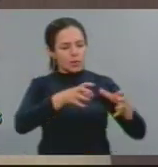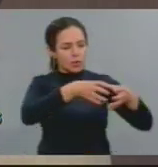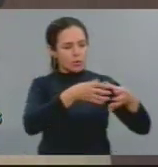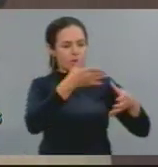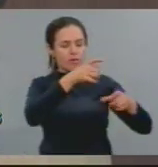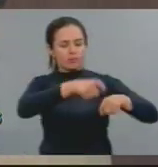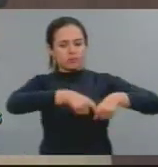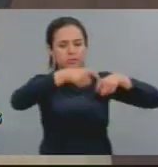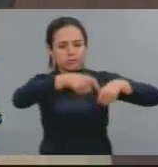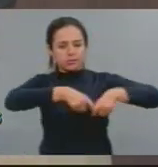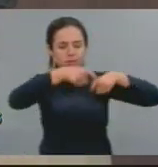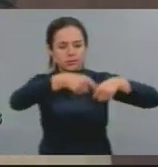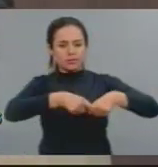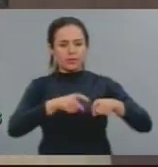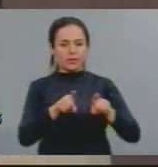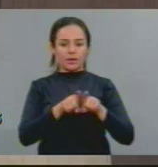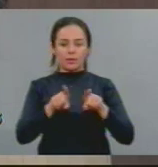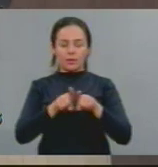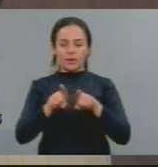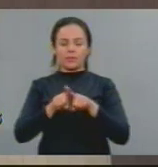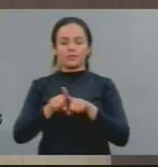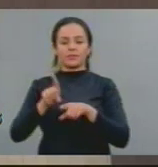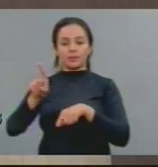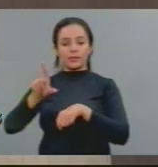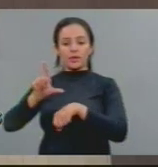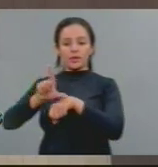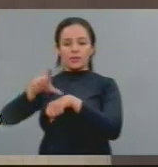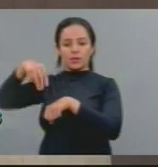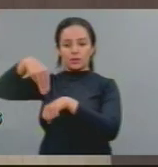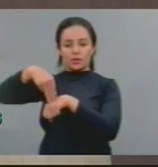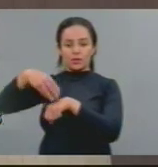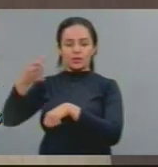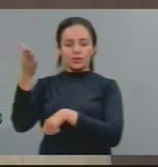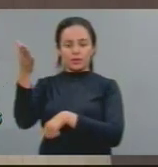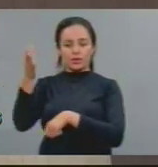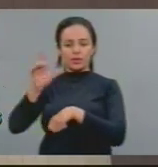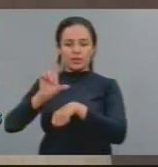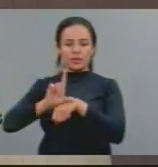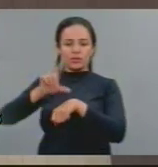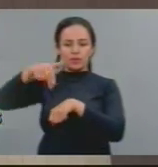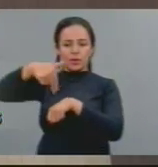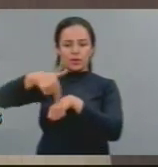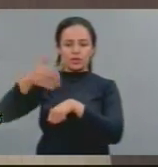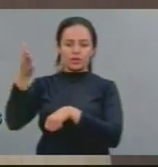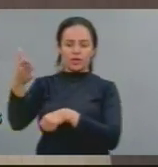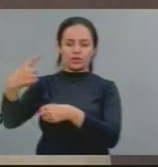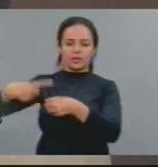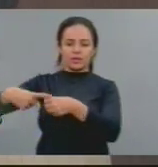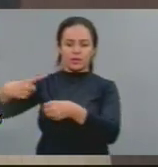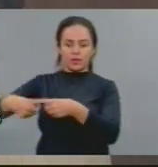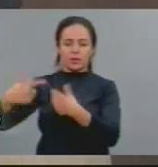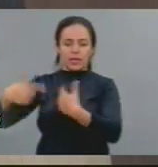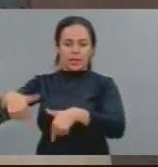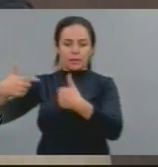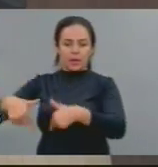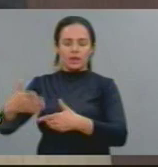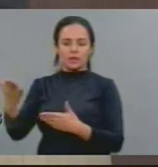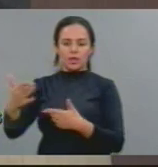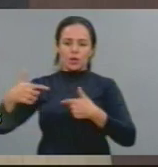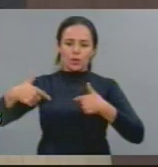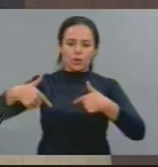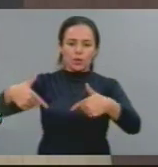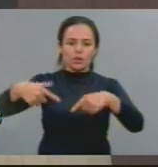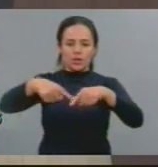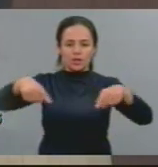M21, lá no Limoeiro do Norte, para os trabalhadores rurais sem terra, para aqueles e aquelas que lutam pela